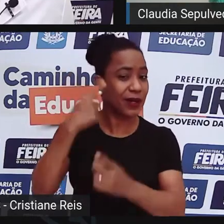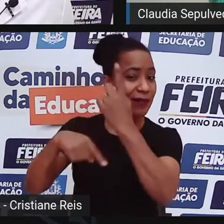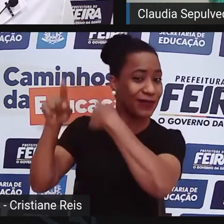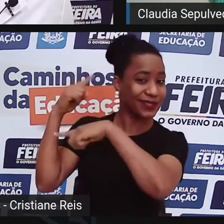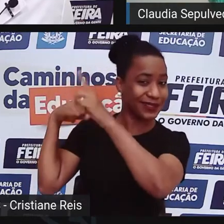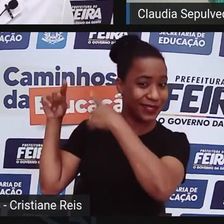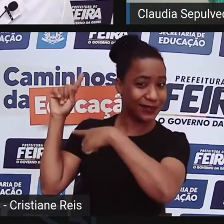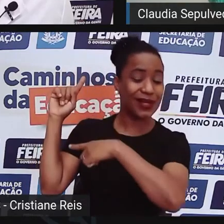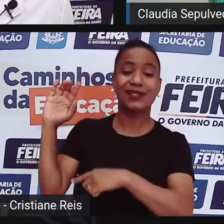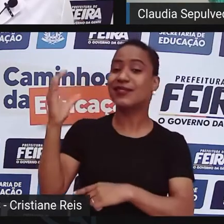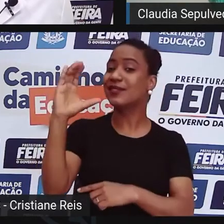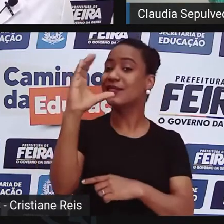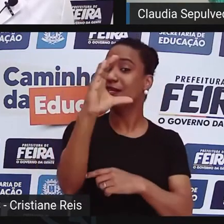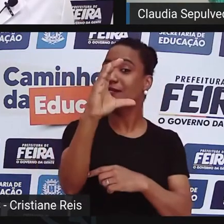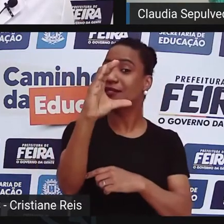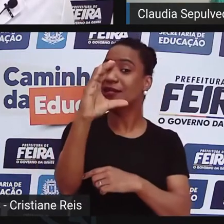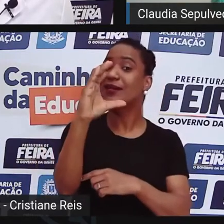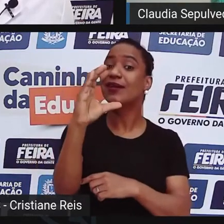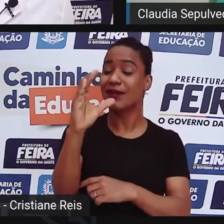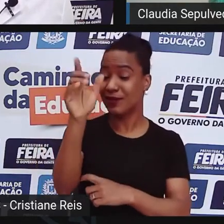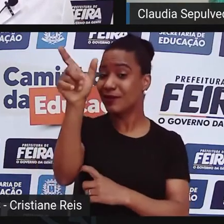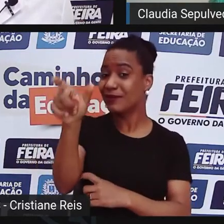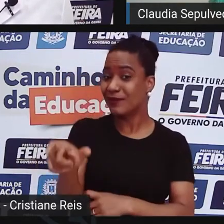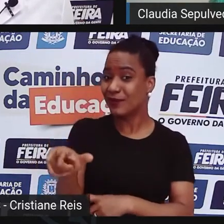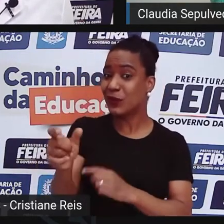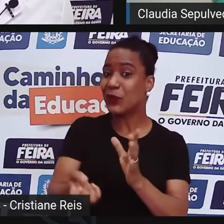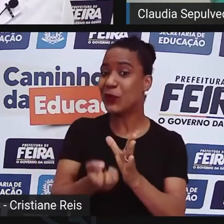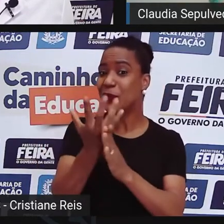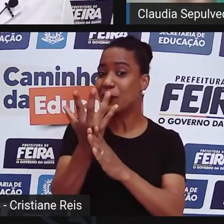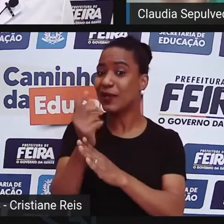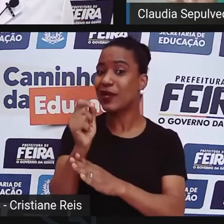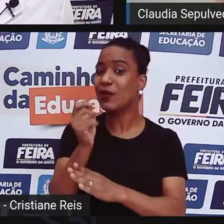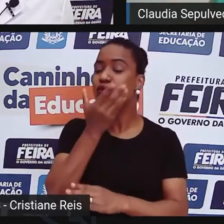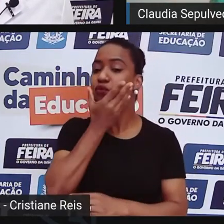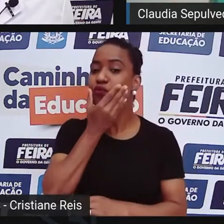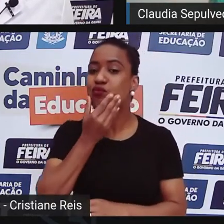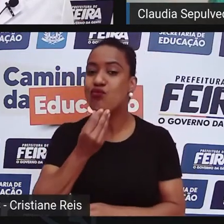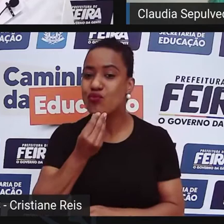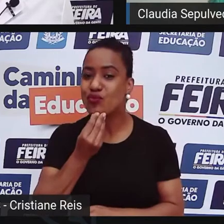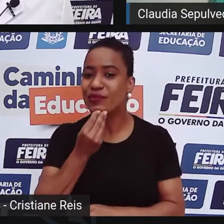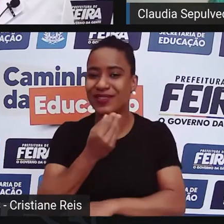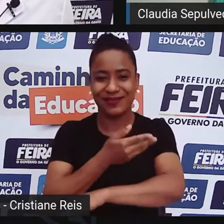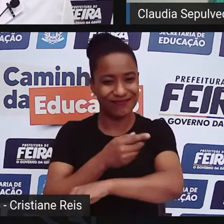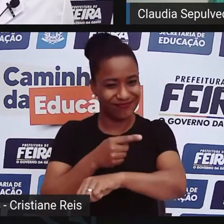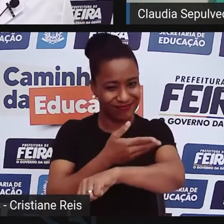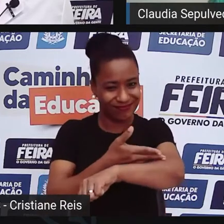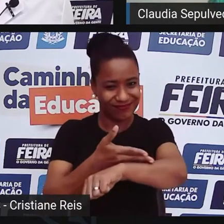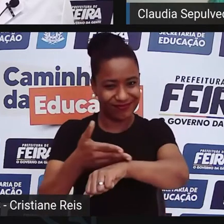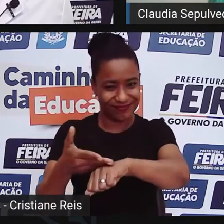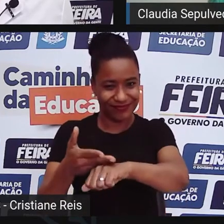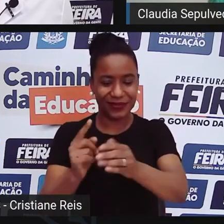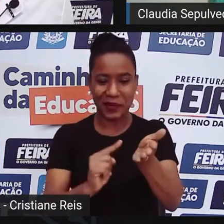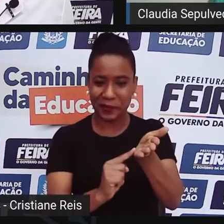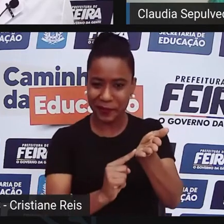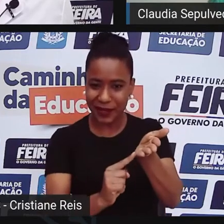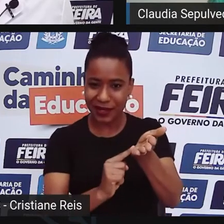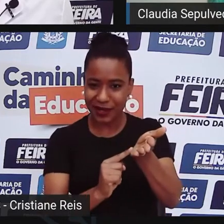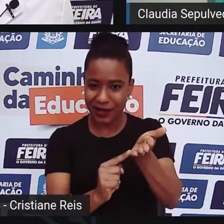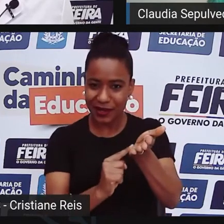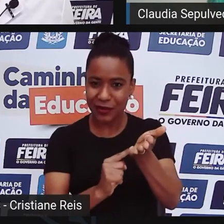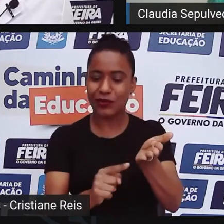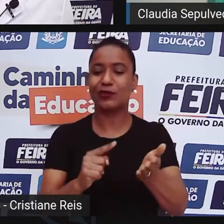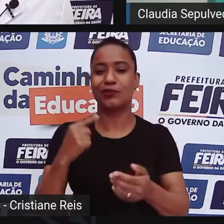brancos, né? É claro que, na verdade, historicamente, sempre tivemos todos os grupos produzindo ciência, inclusive